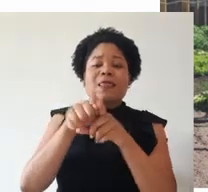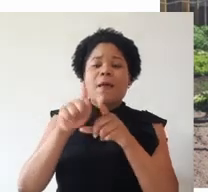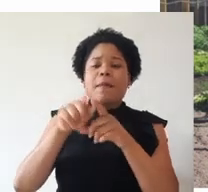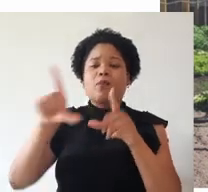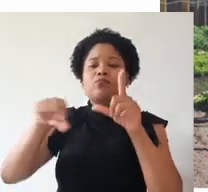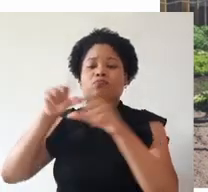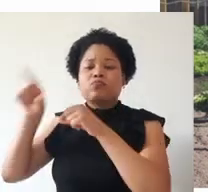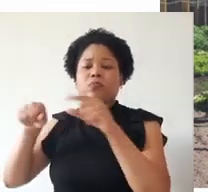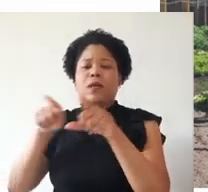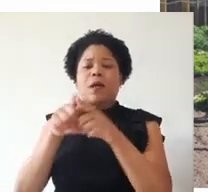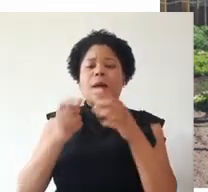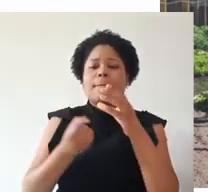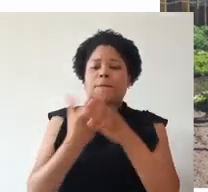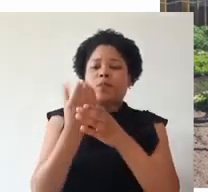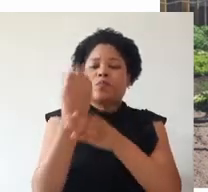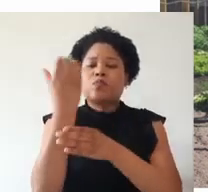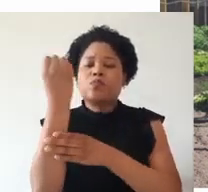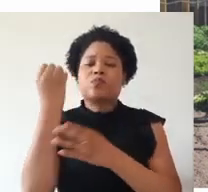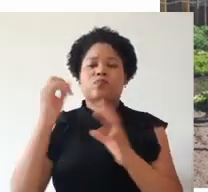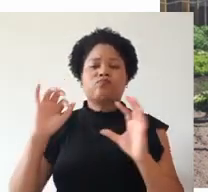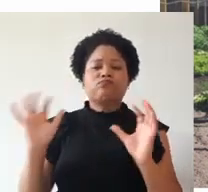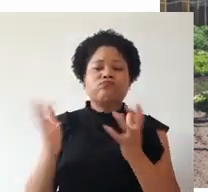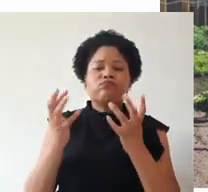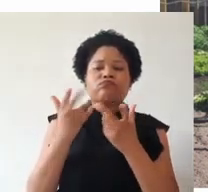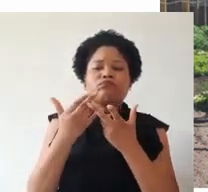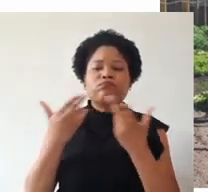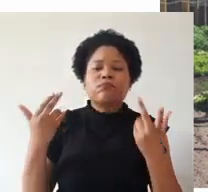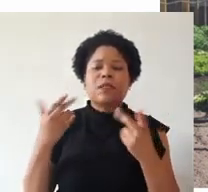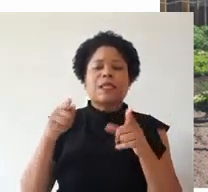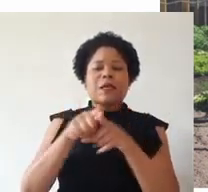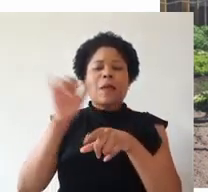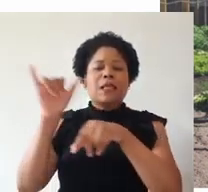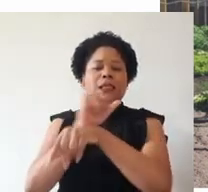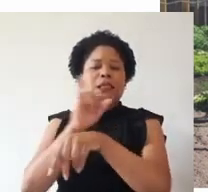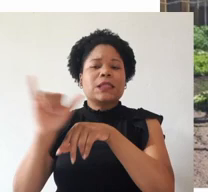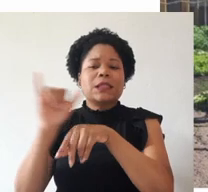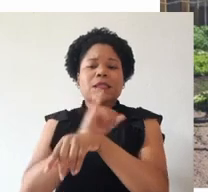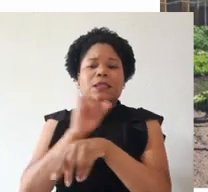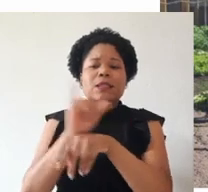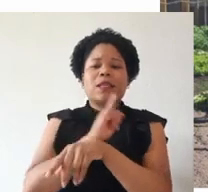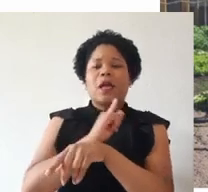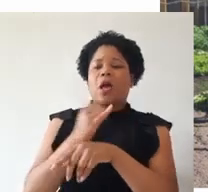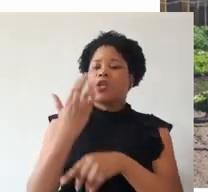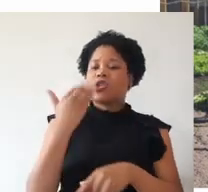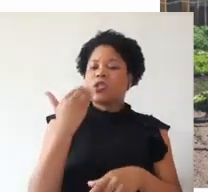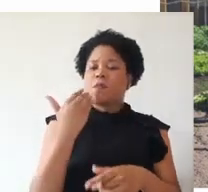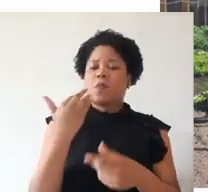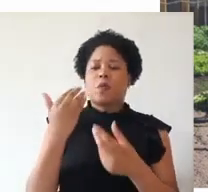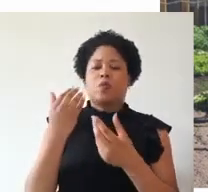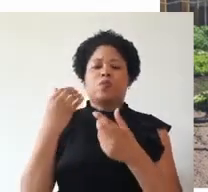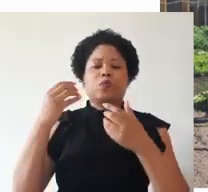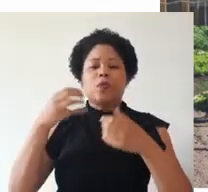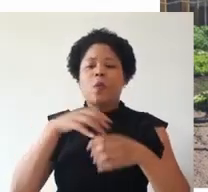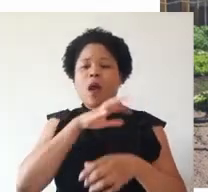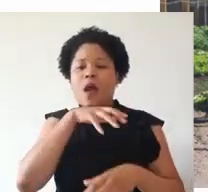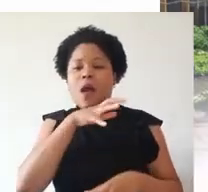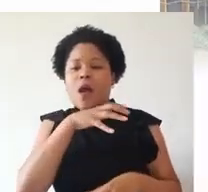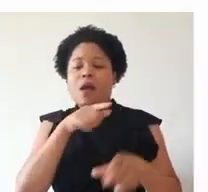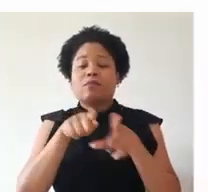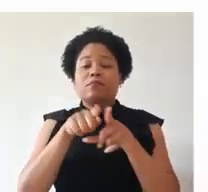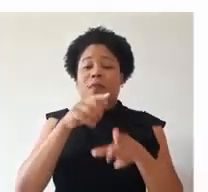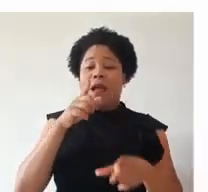selecionar, produzir e aplicar insumos, desenvolver estratégias para reserva de alimentação animal